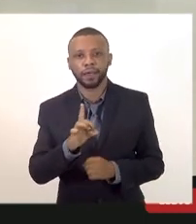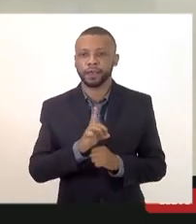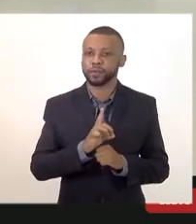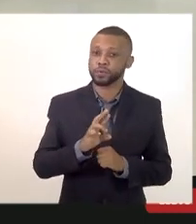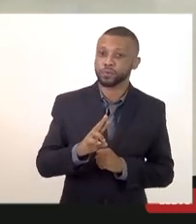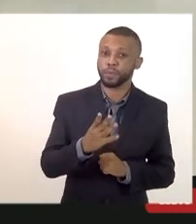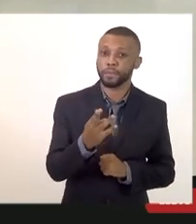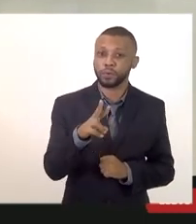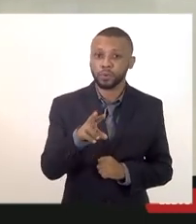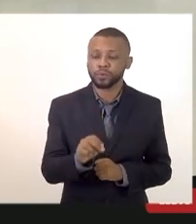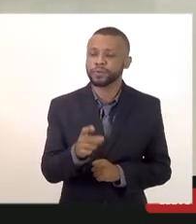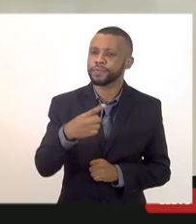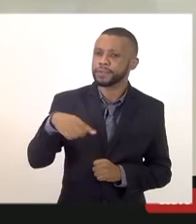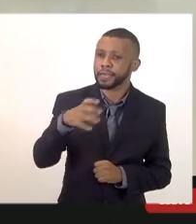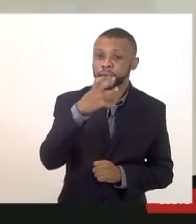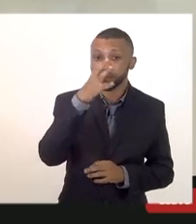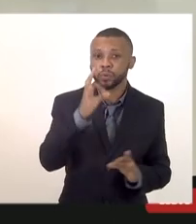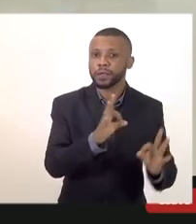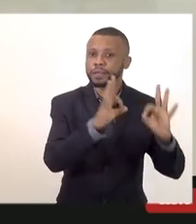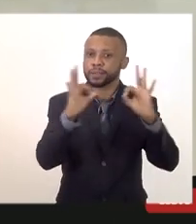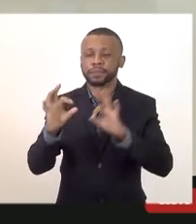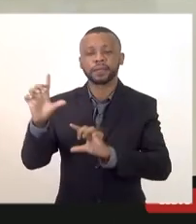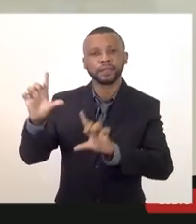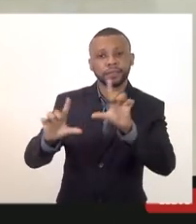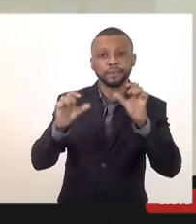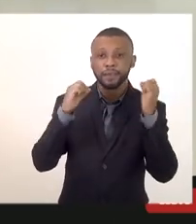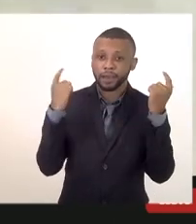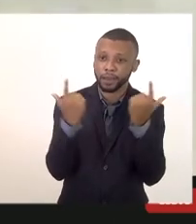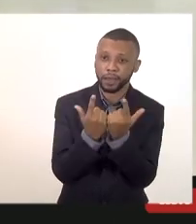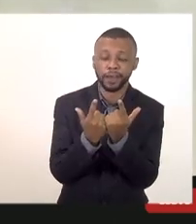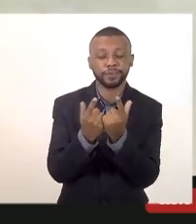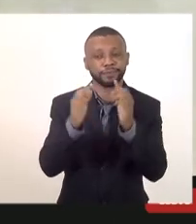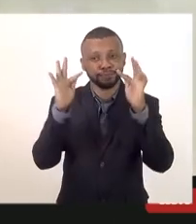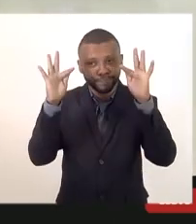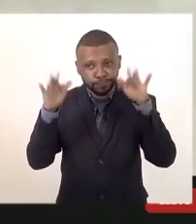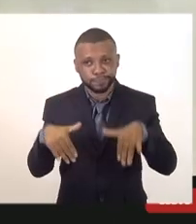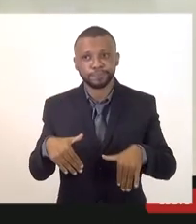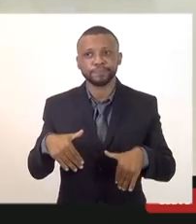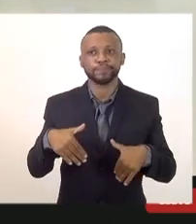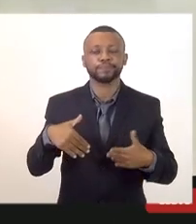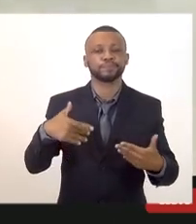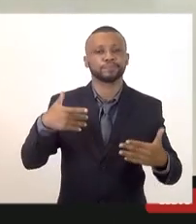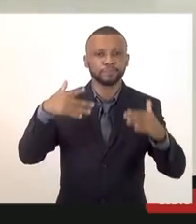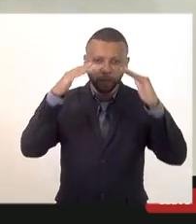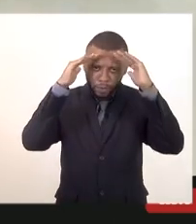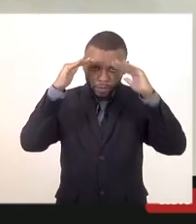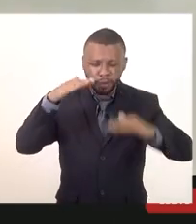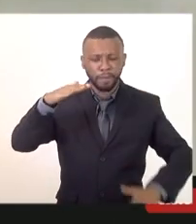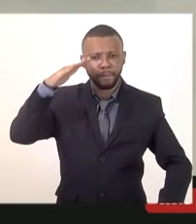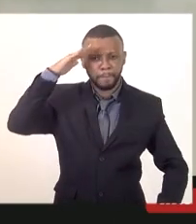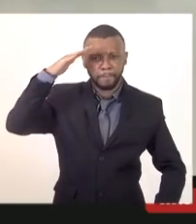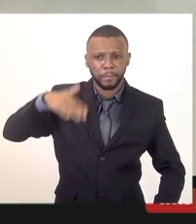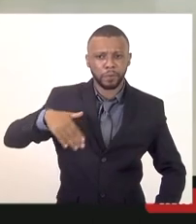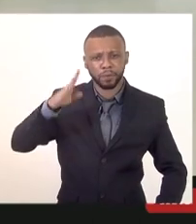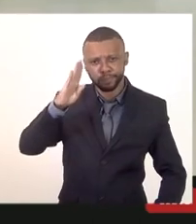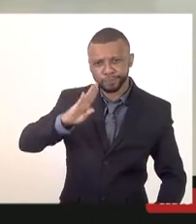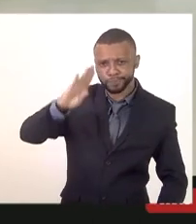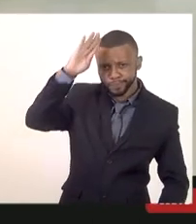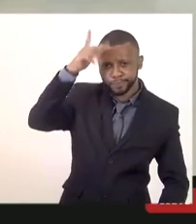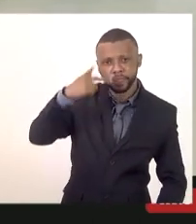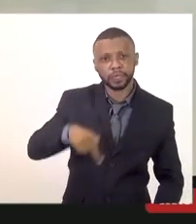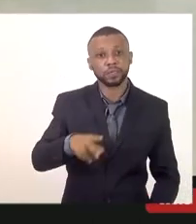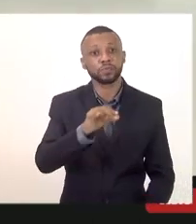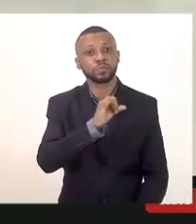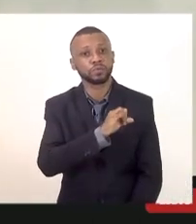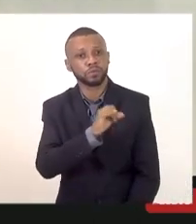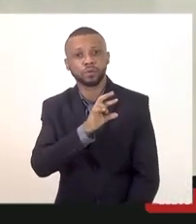a todos que nos assistem pela TV Alerj declaro encerrada a sessão meu respeito minha continência ao corpo de bombeiros militar do estado do Rio de Janeiro